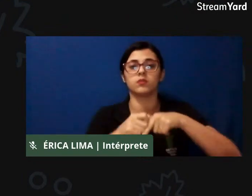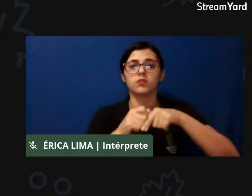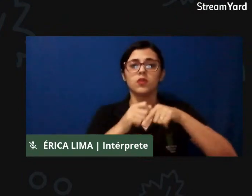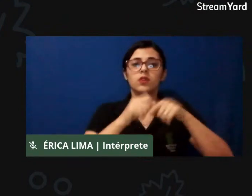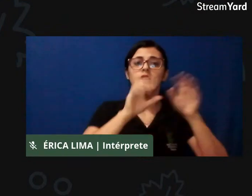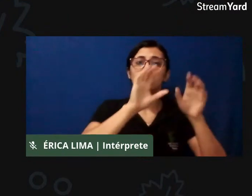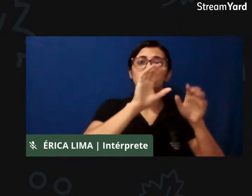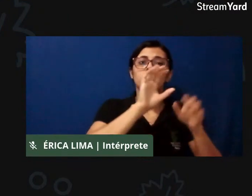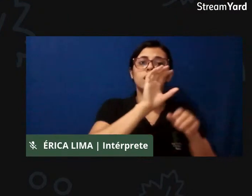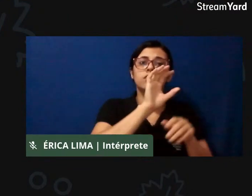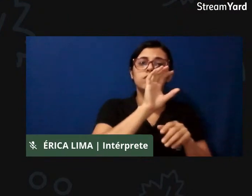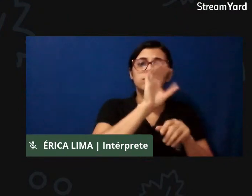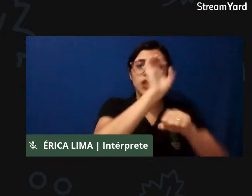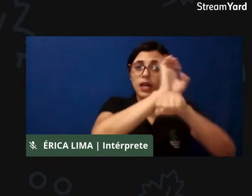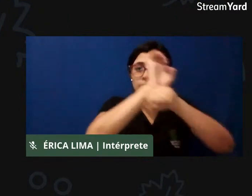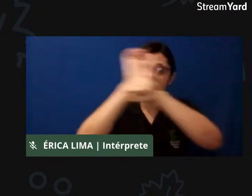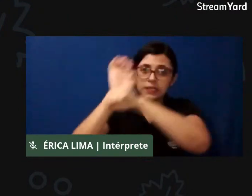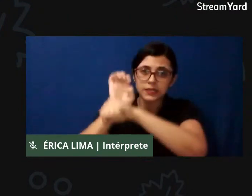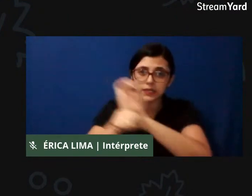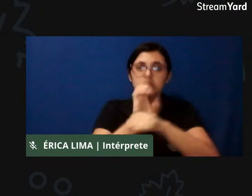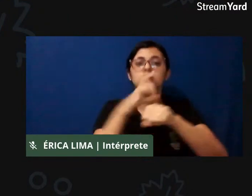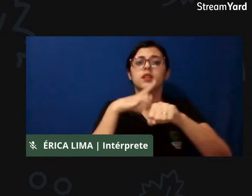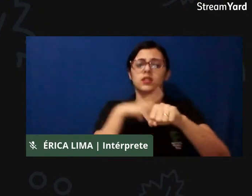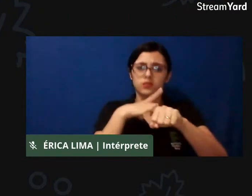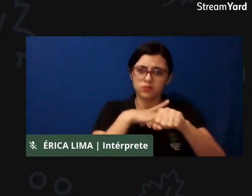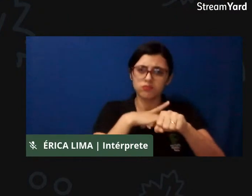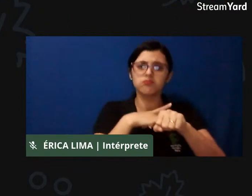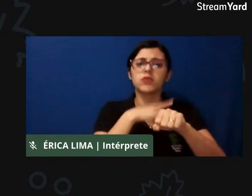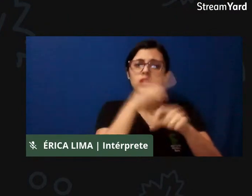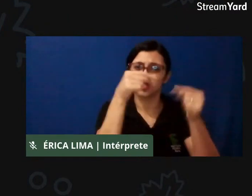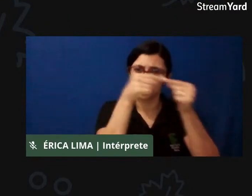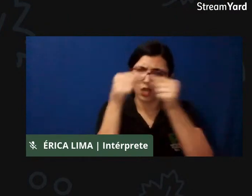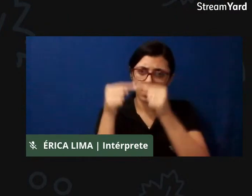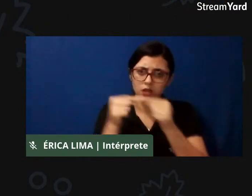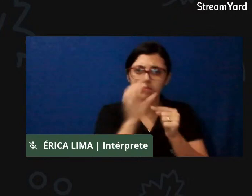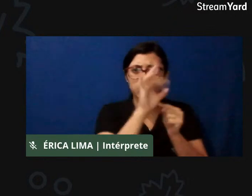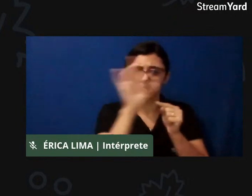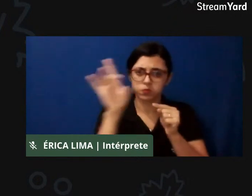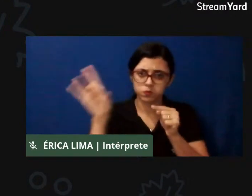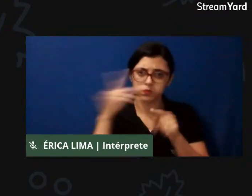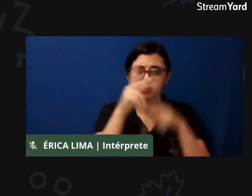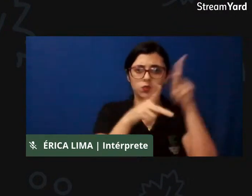emitindo os títulos a esse povo. Então,